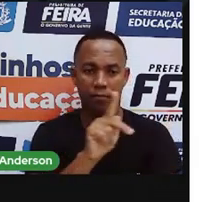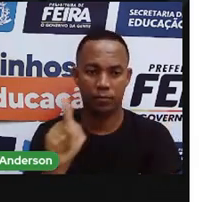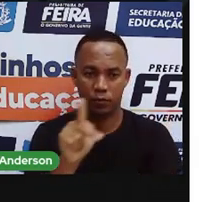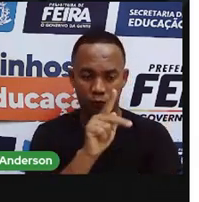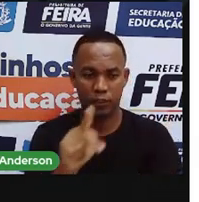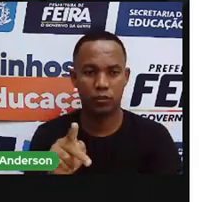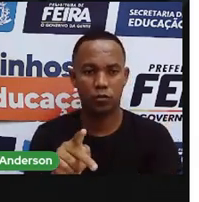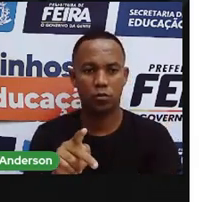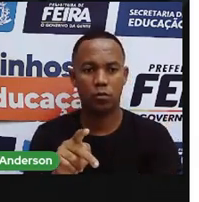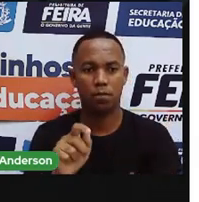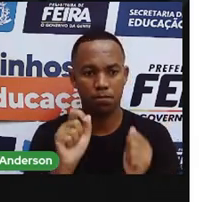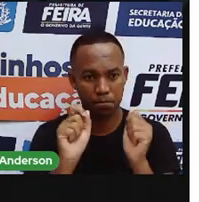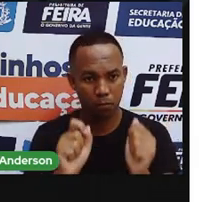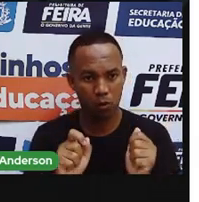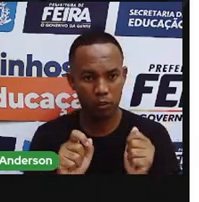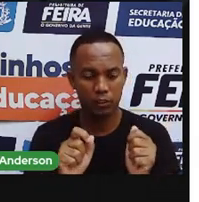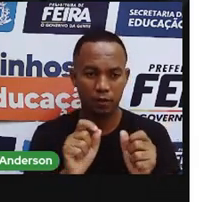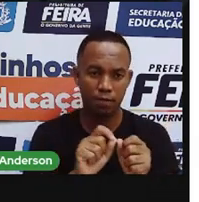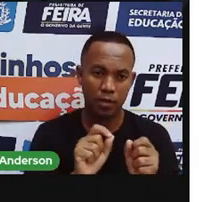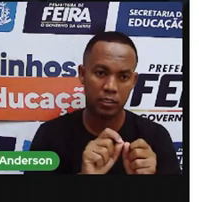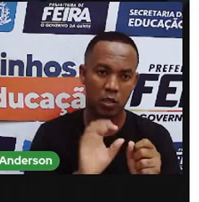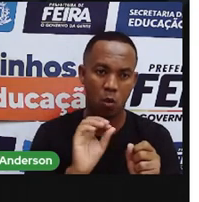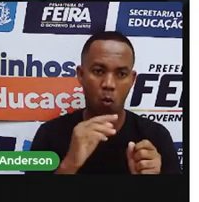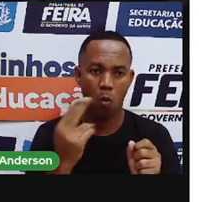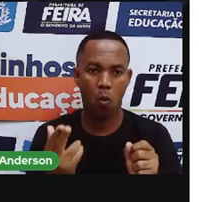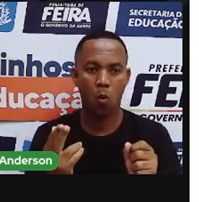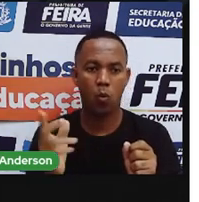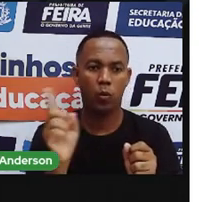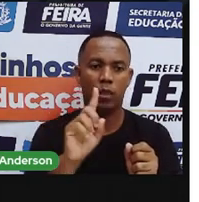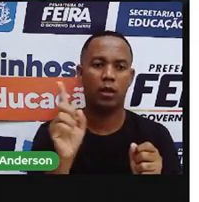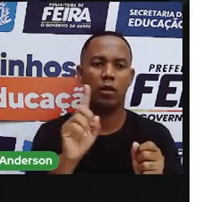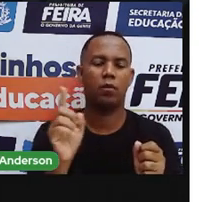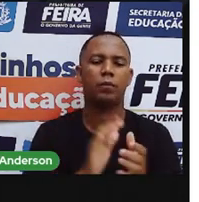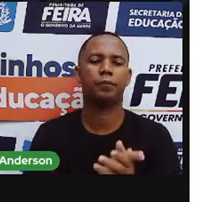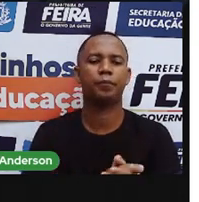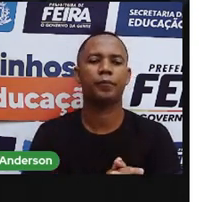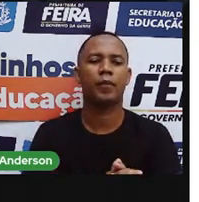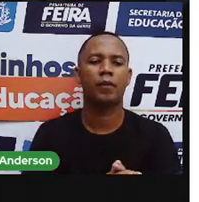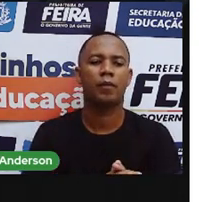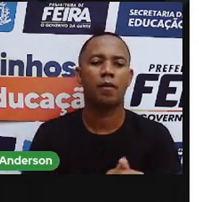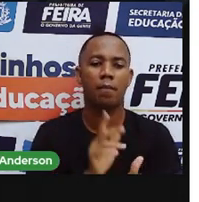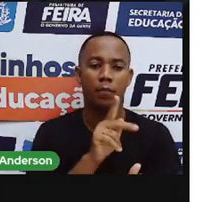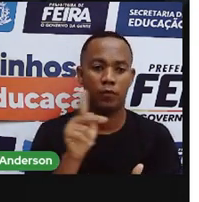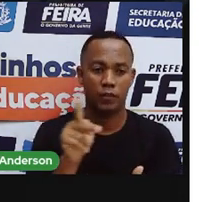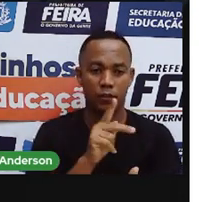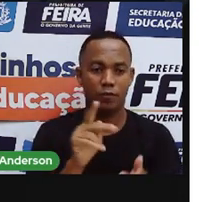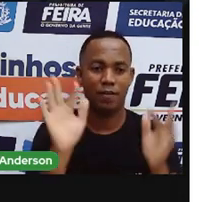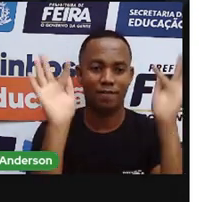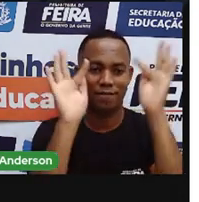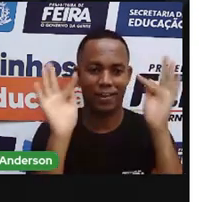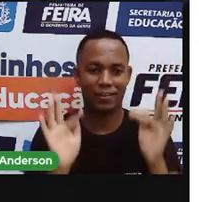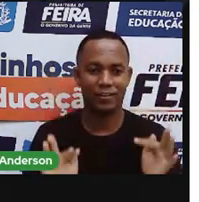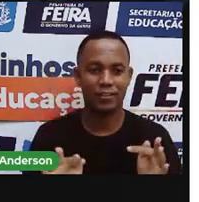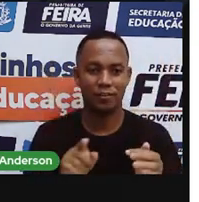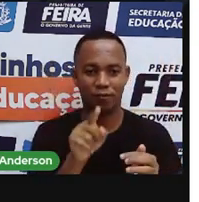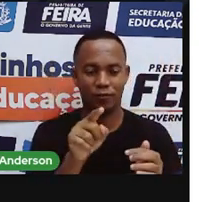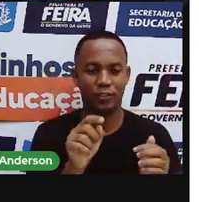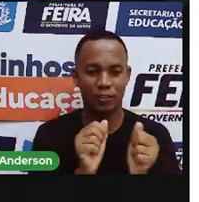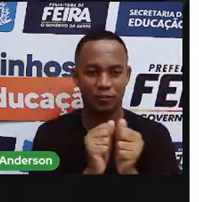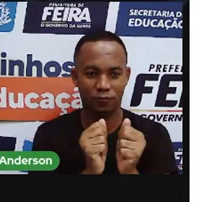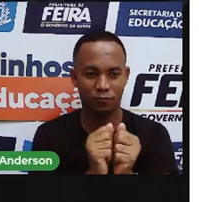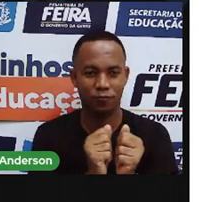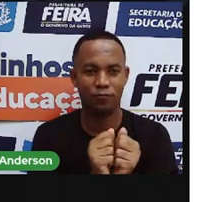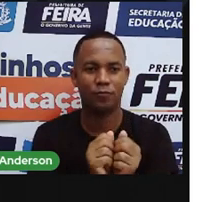se você irá fazer essa atividade ou não. Mas a Pro, vai ficar feliz se você quiser com a gente. Certo? Vamos lá?